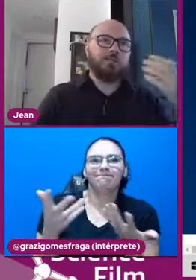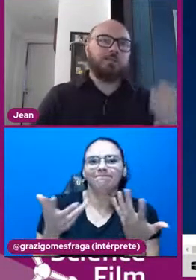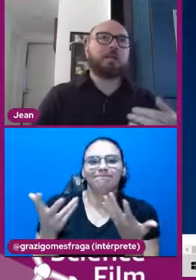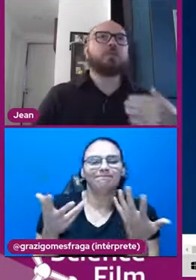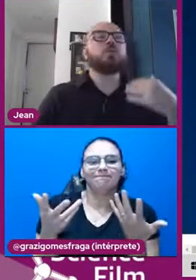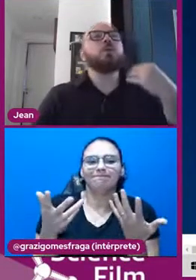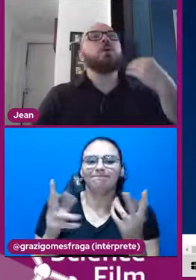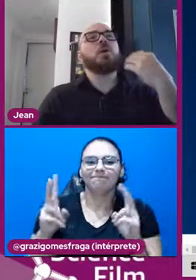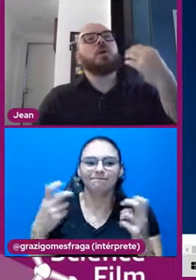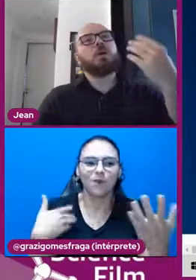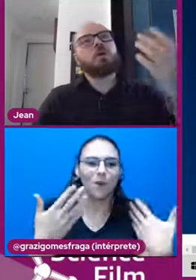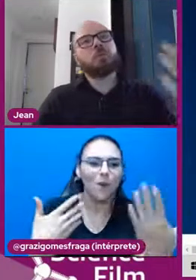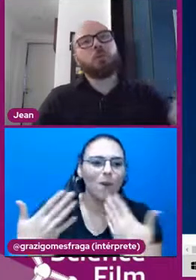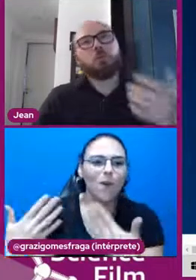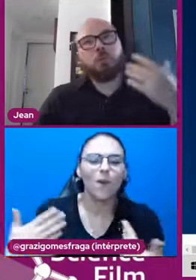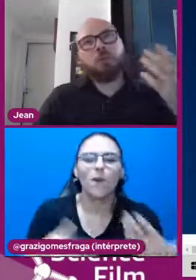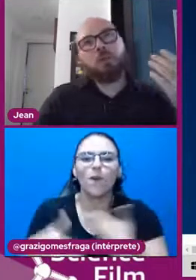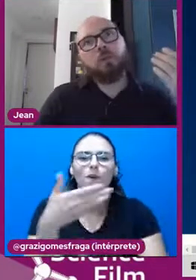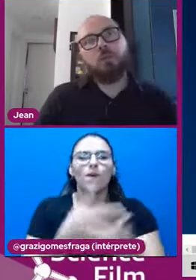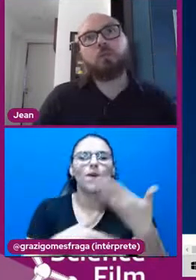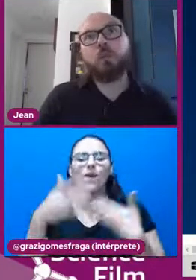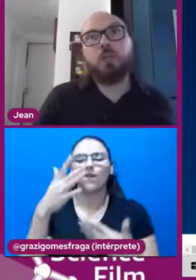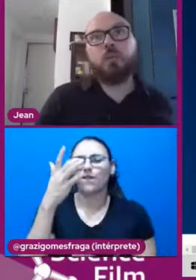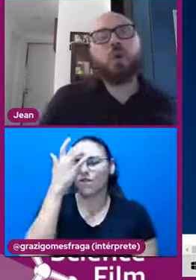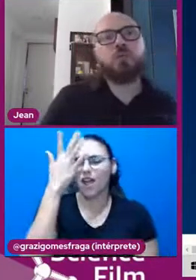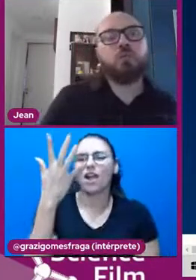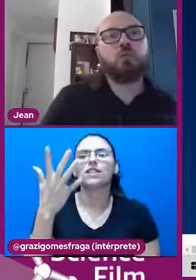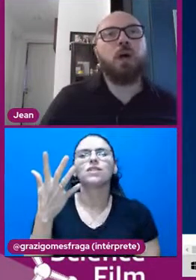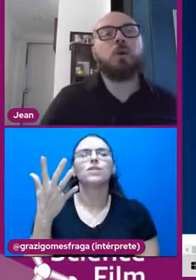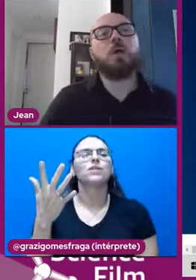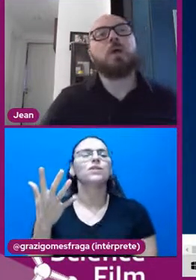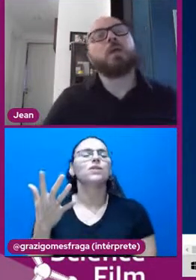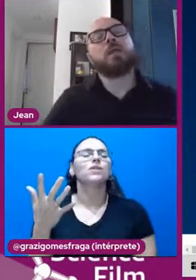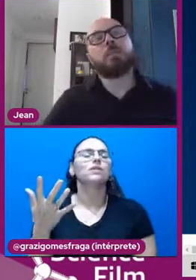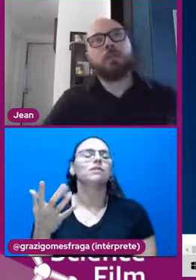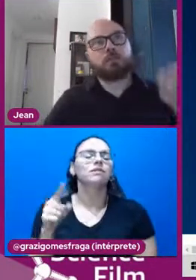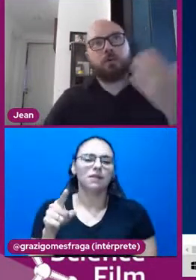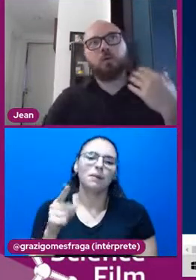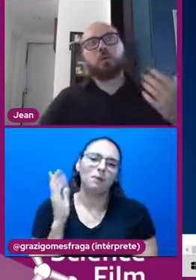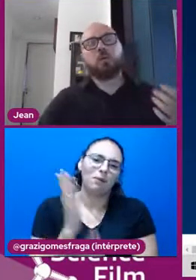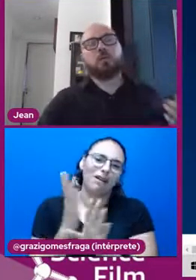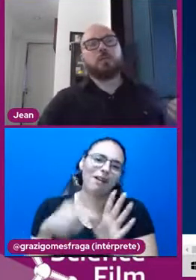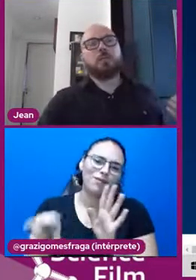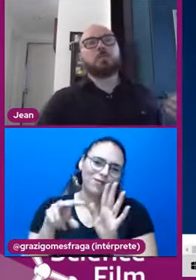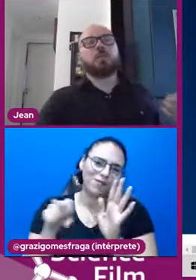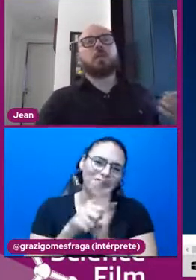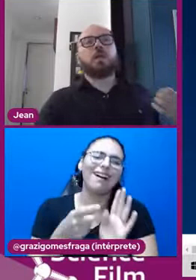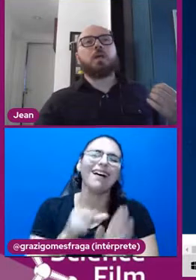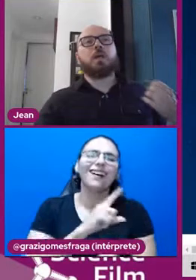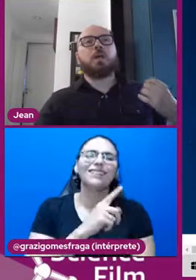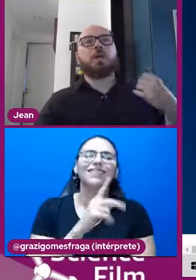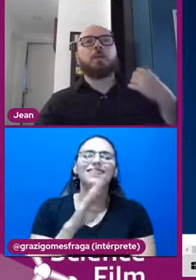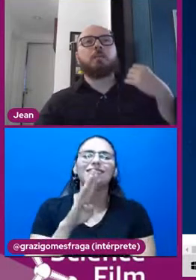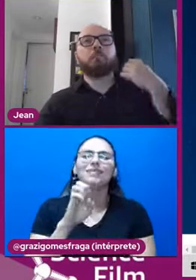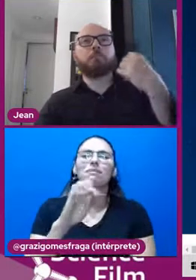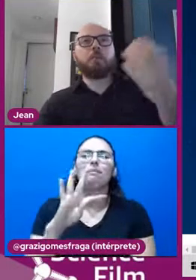comunicativa, fácil, com todo o poder do audiovisual que a Beth contou pra gente,